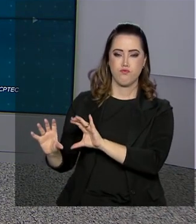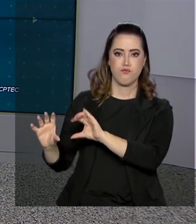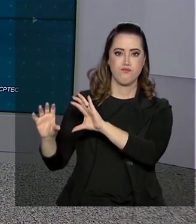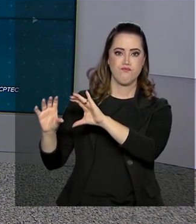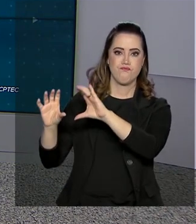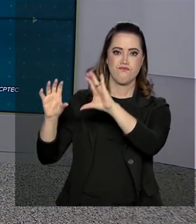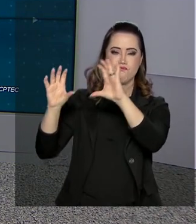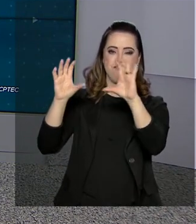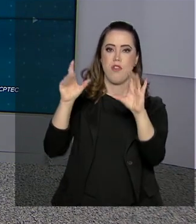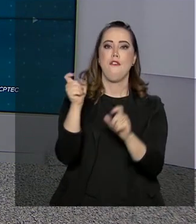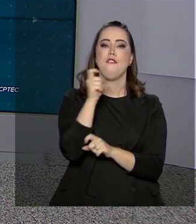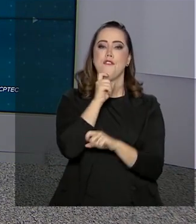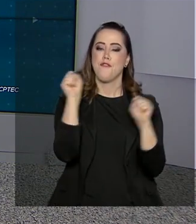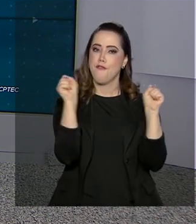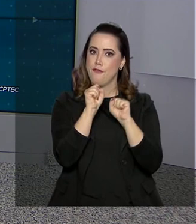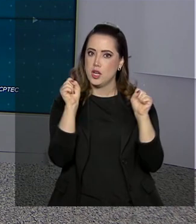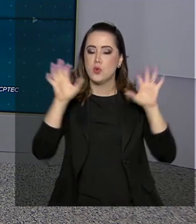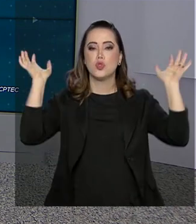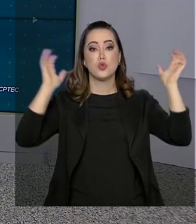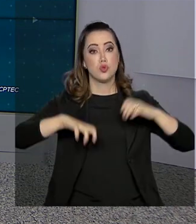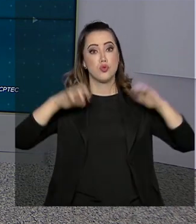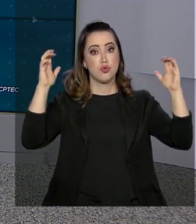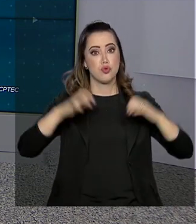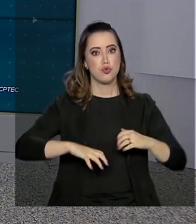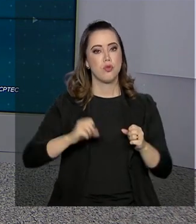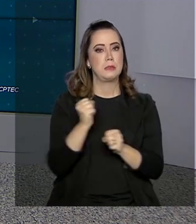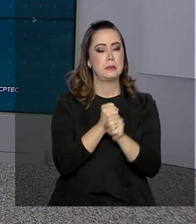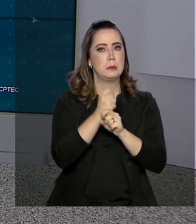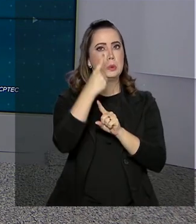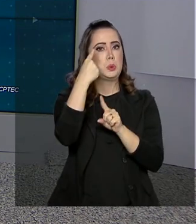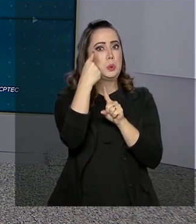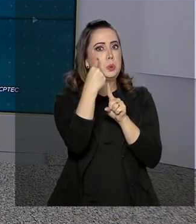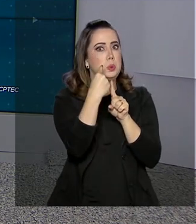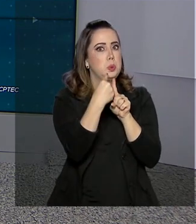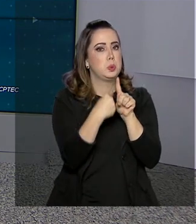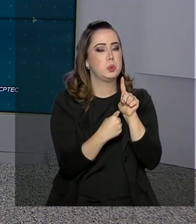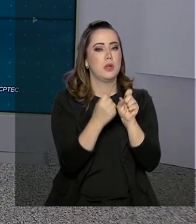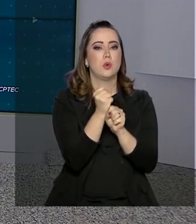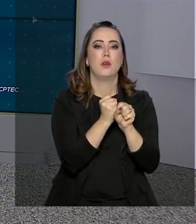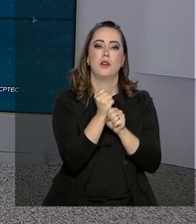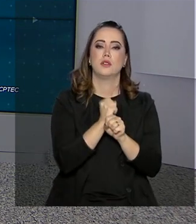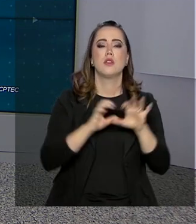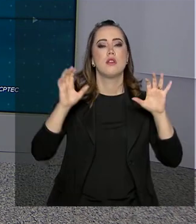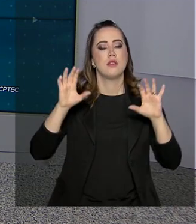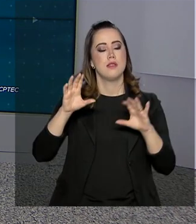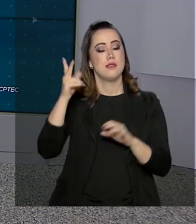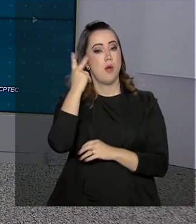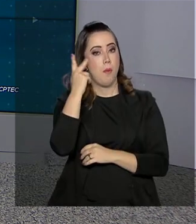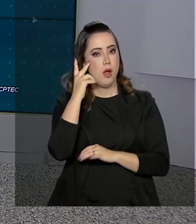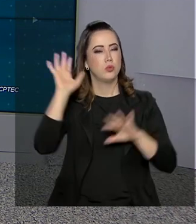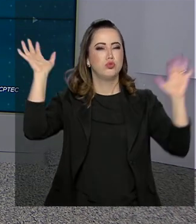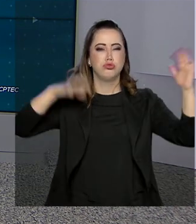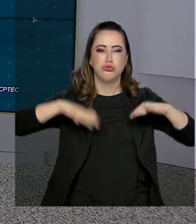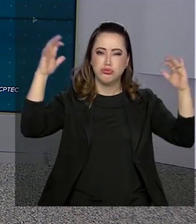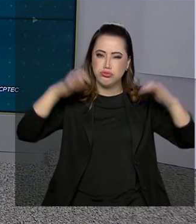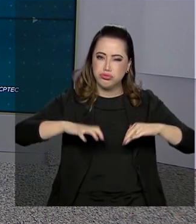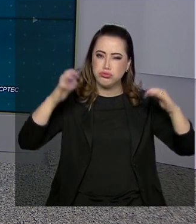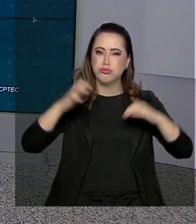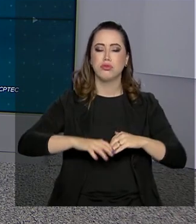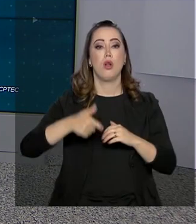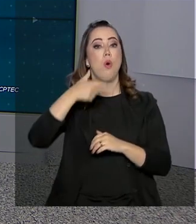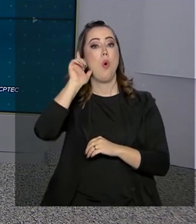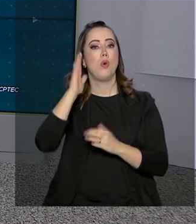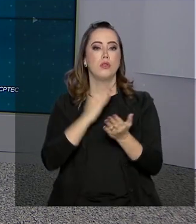semana pode registrar as temperaturas mais baixas do ano. Em São Paulo, está chovendo desde ontem, causando inclusive transtornos à